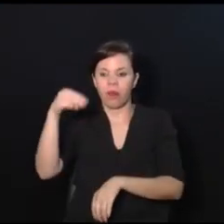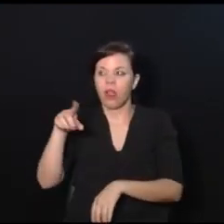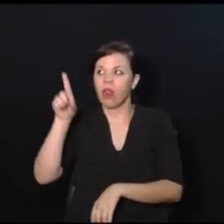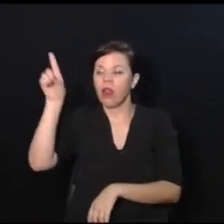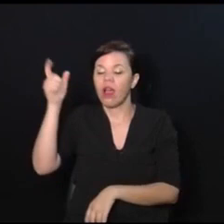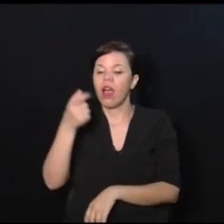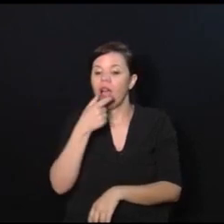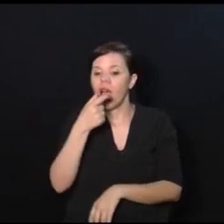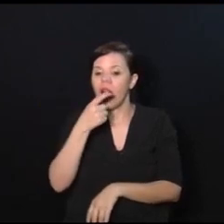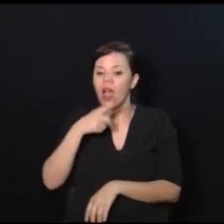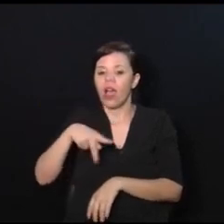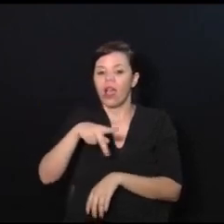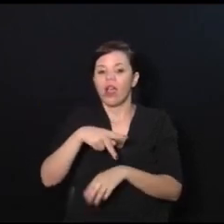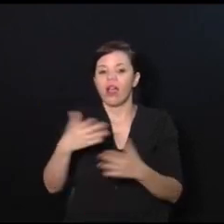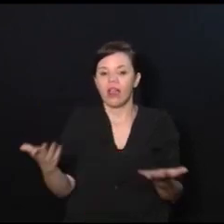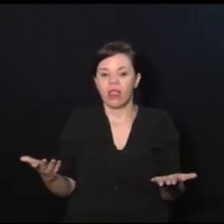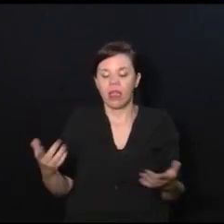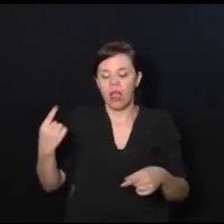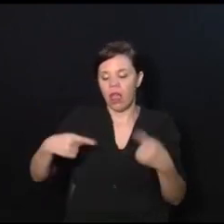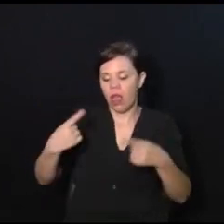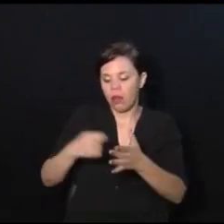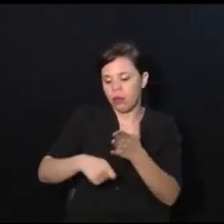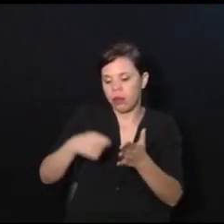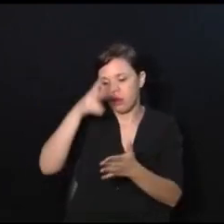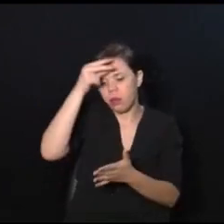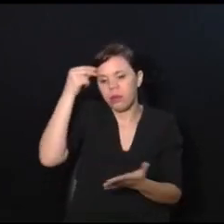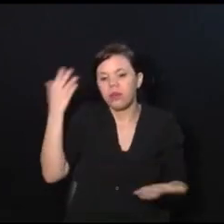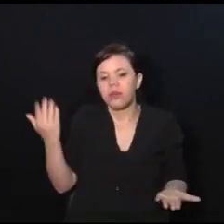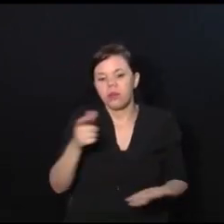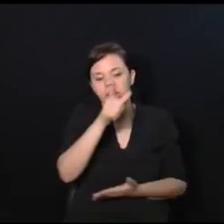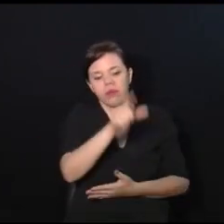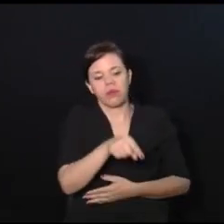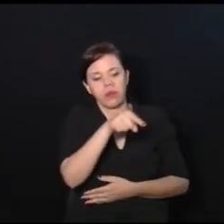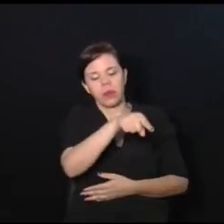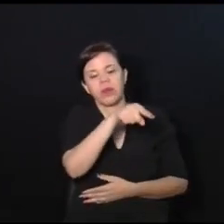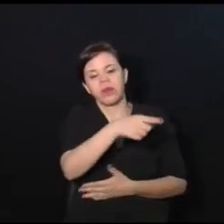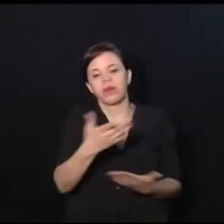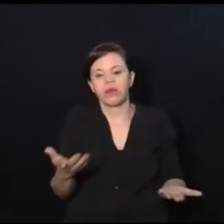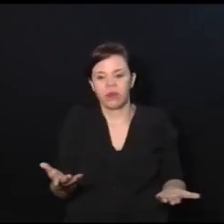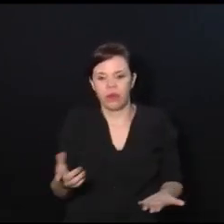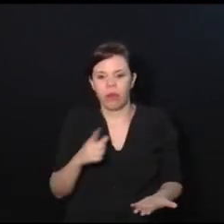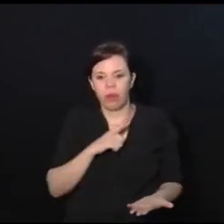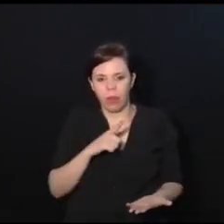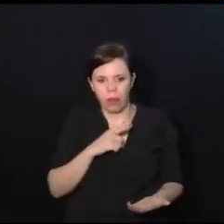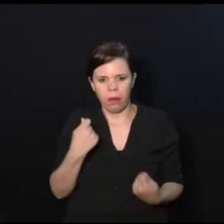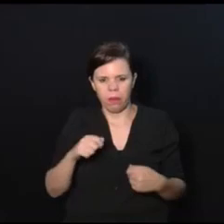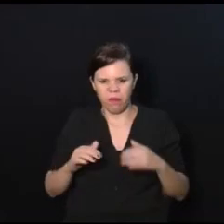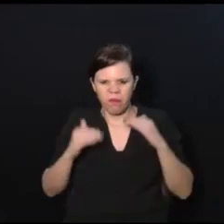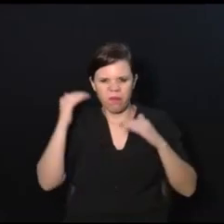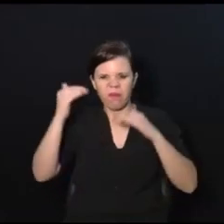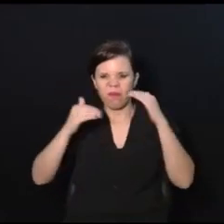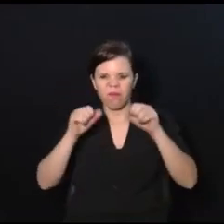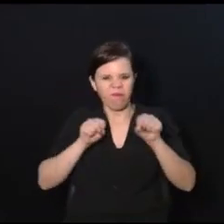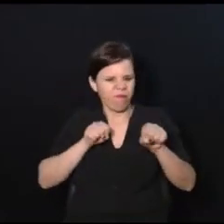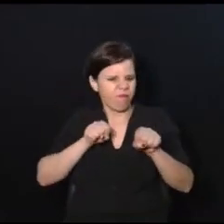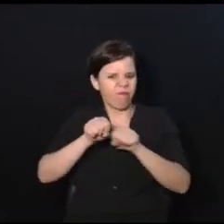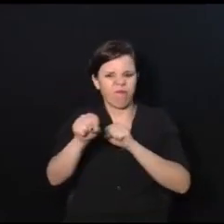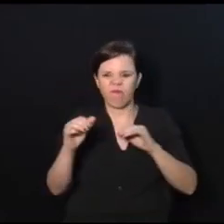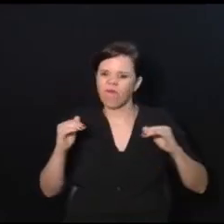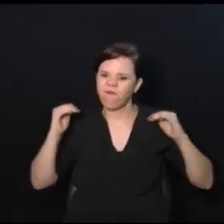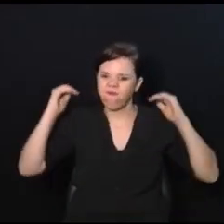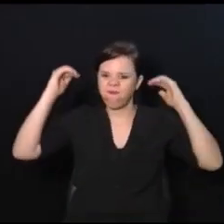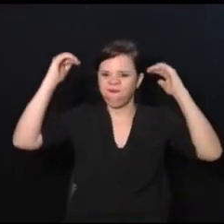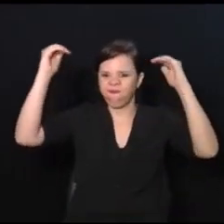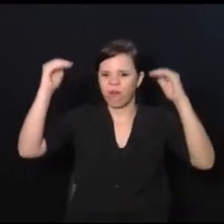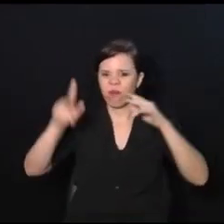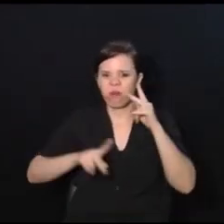Oxford, em Inglaterra, em políticas públicas. Então um cara desse seguramente teve que chegar com uma formação muito acima de muita